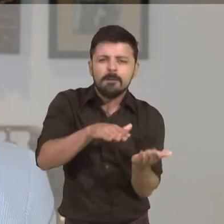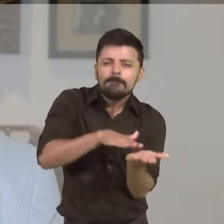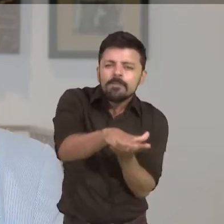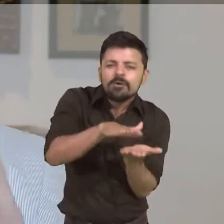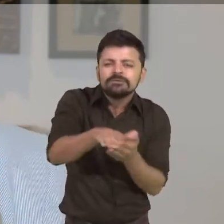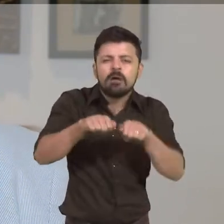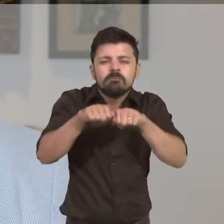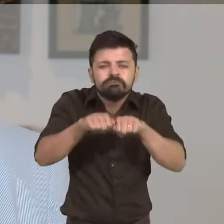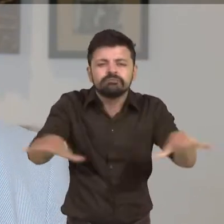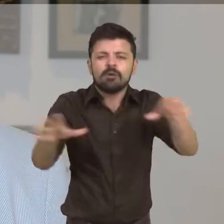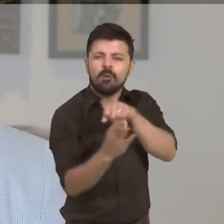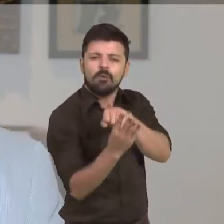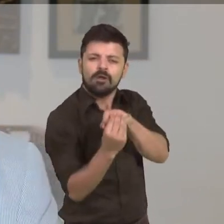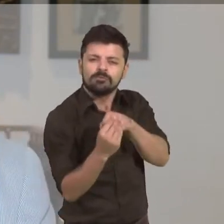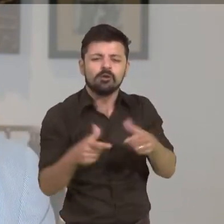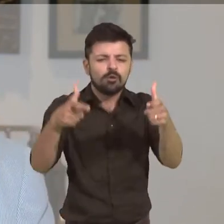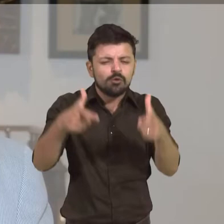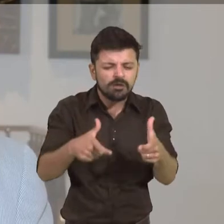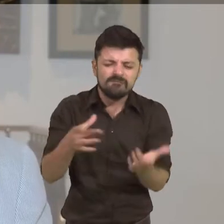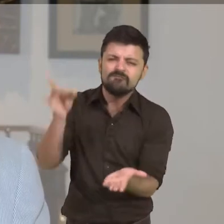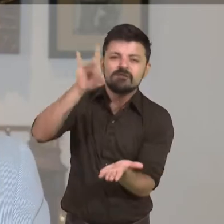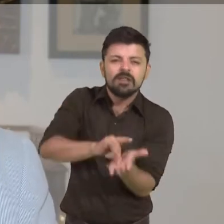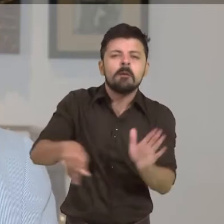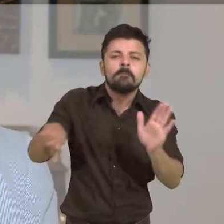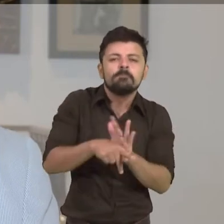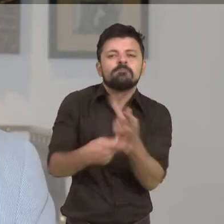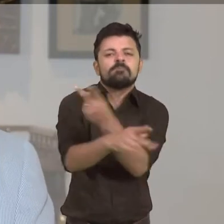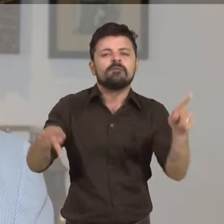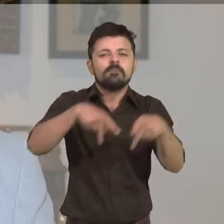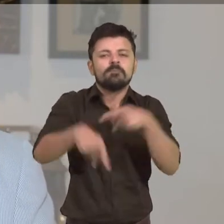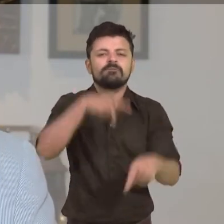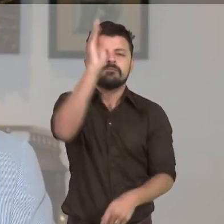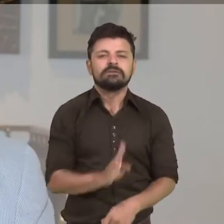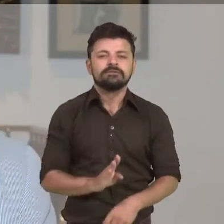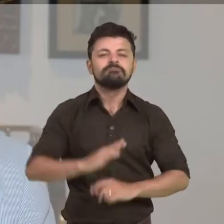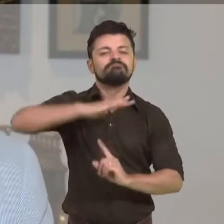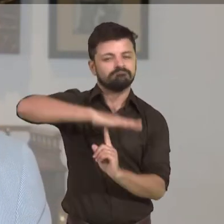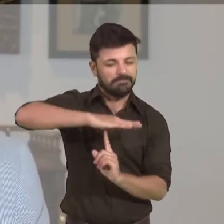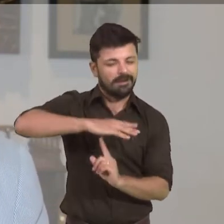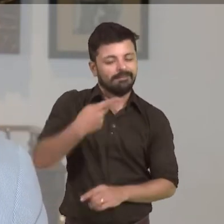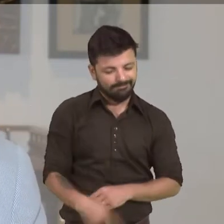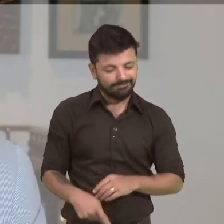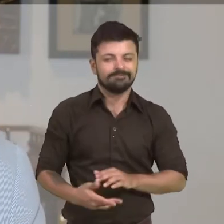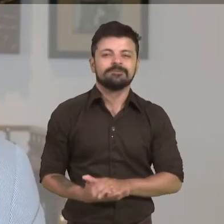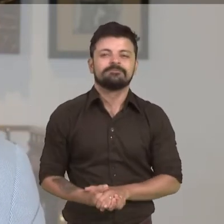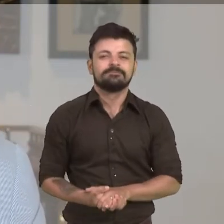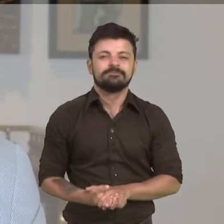gerações, seja na produção e disseminação do conhecimento, nesse lugar que é um verdadeiro patrimônio do povo brasileiro e paranaense.